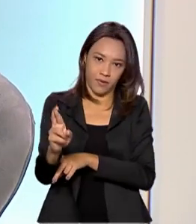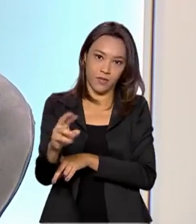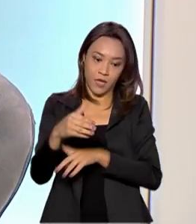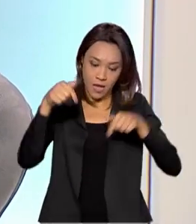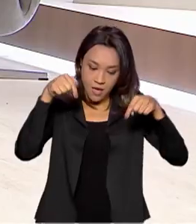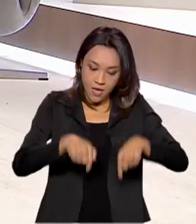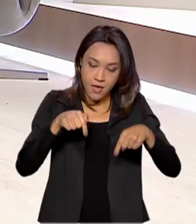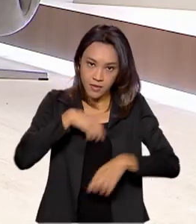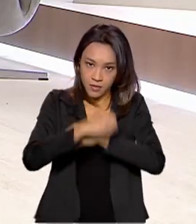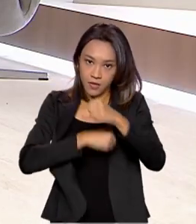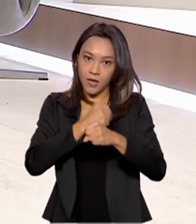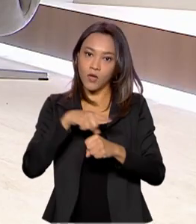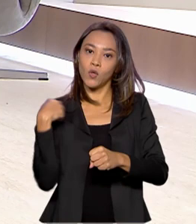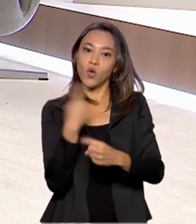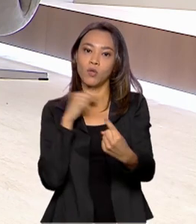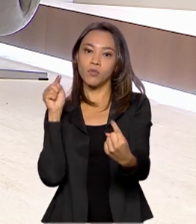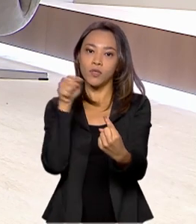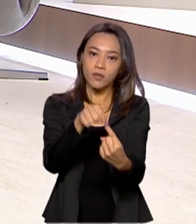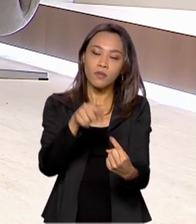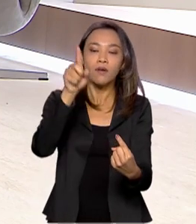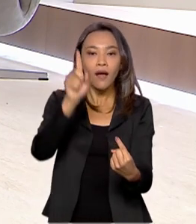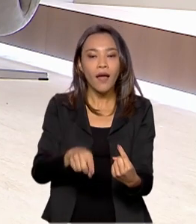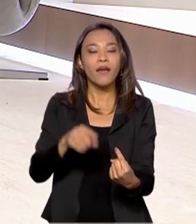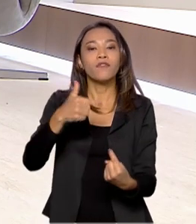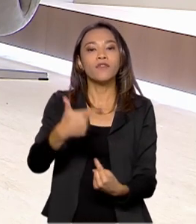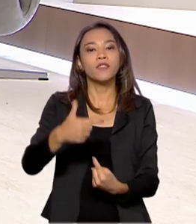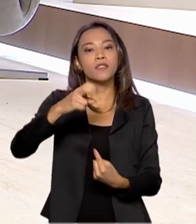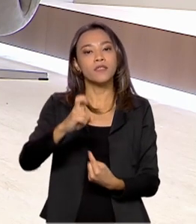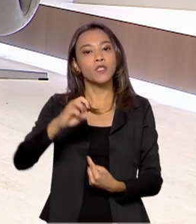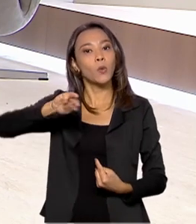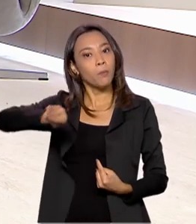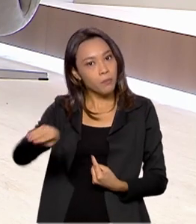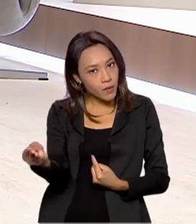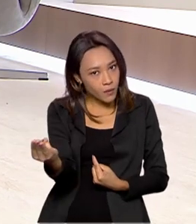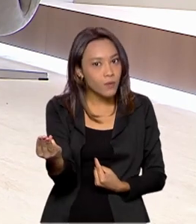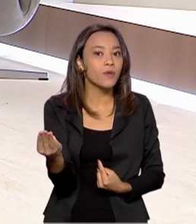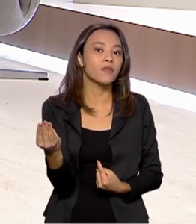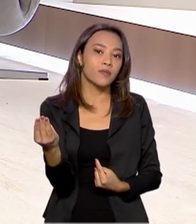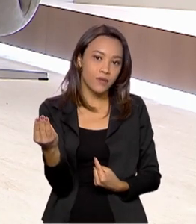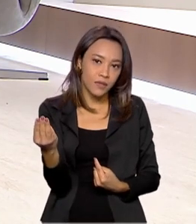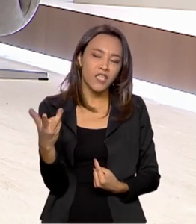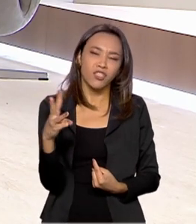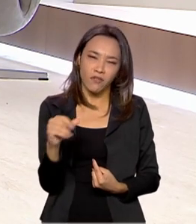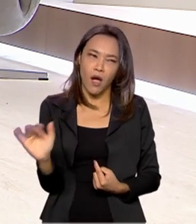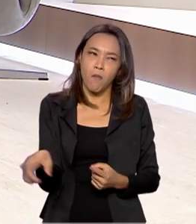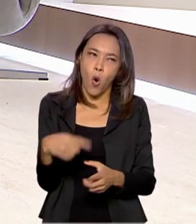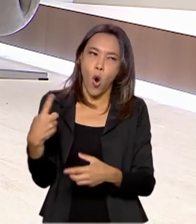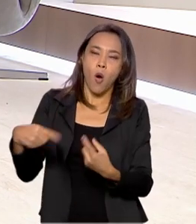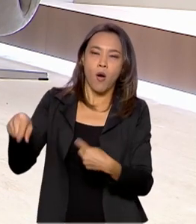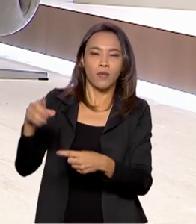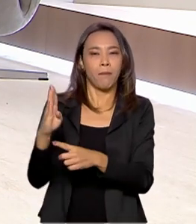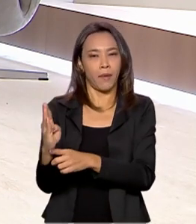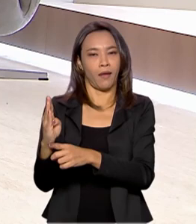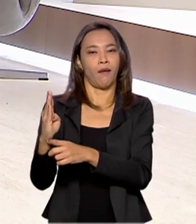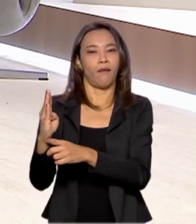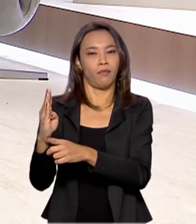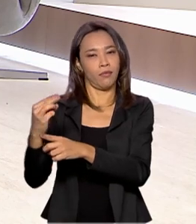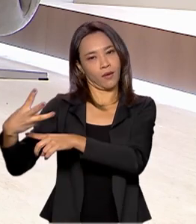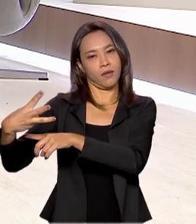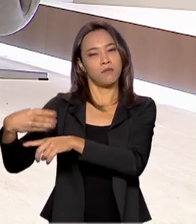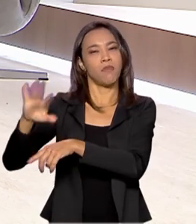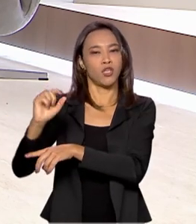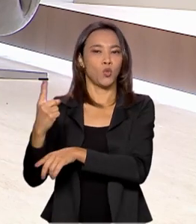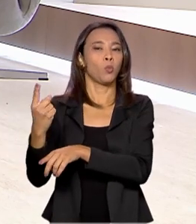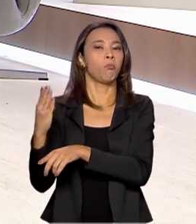nossa meta de descarbonização é de cerca de 25 milhões de CBIOs e deveremos movimentar na B3 mais de um bilhão de